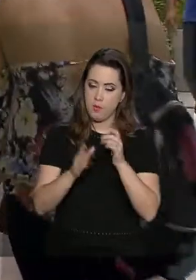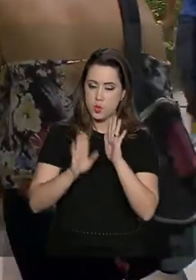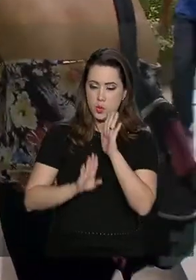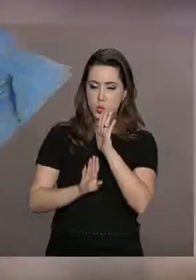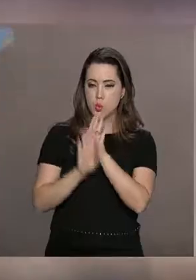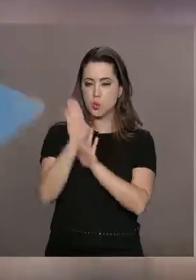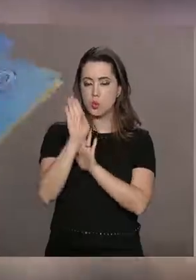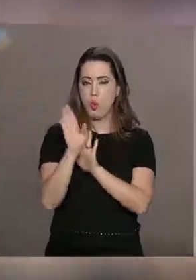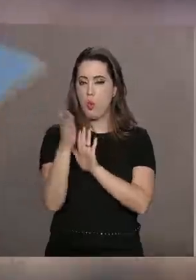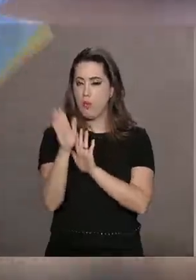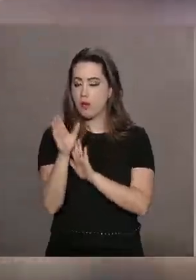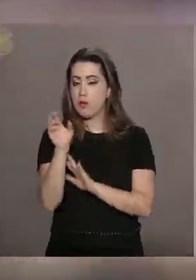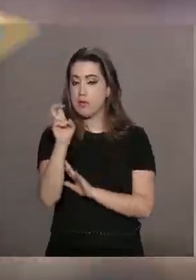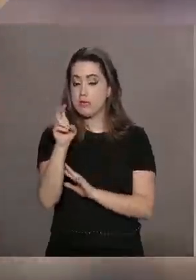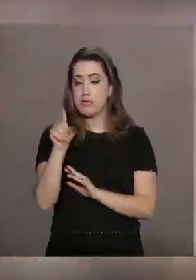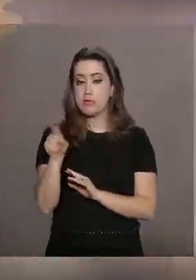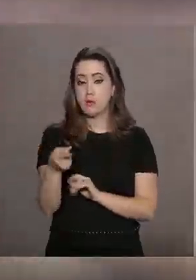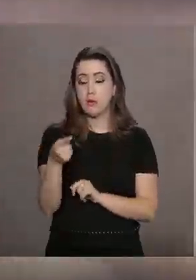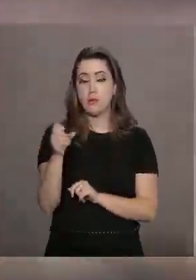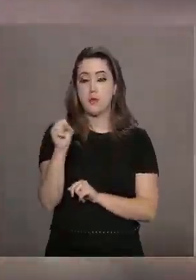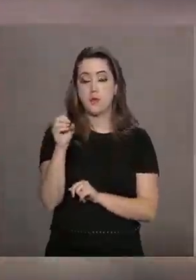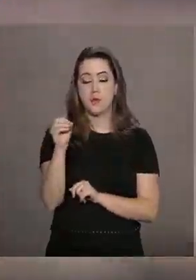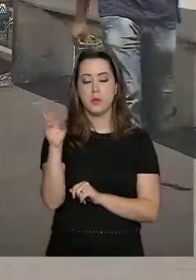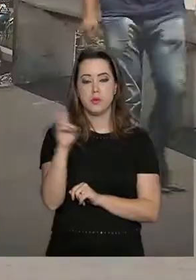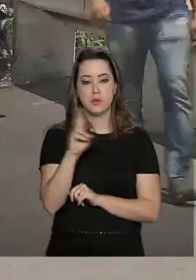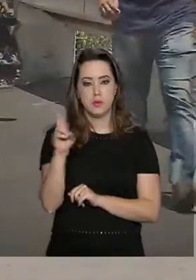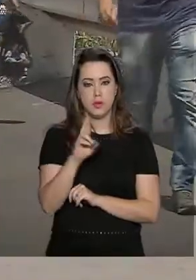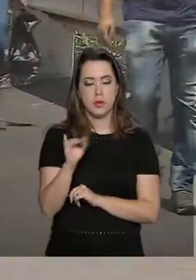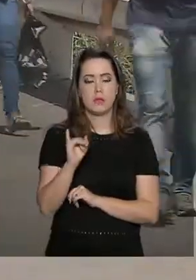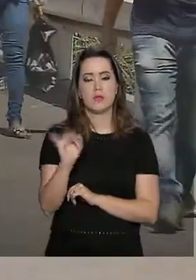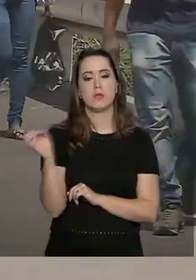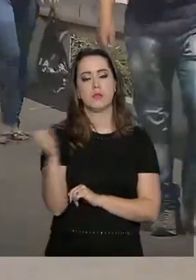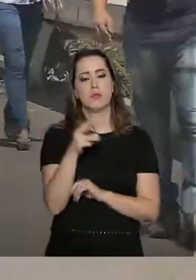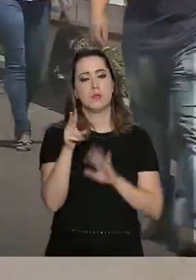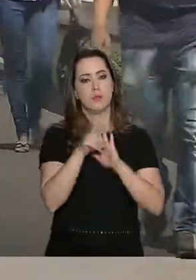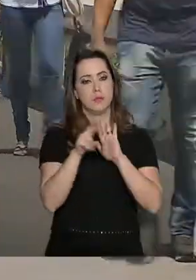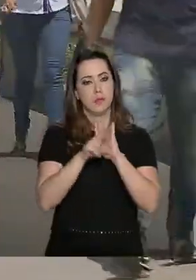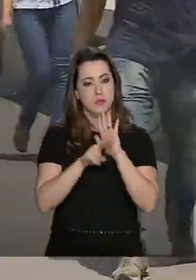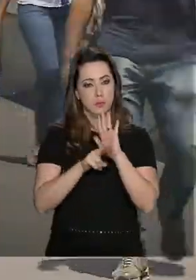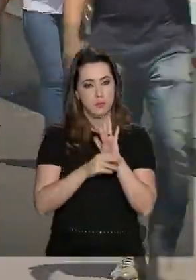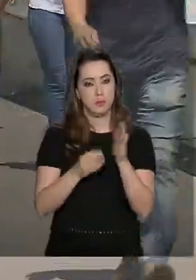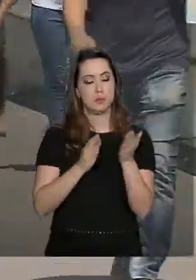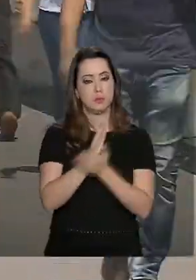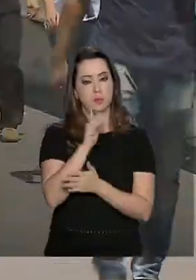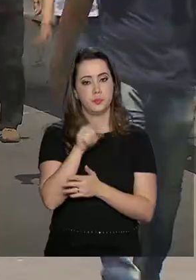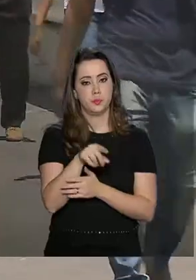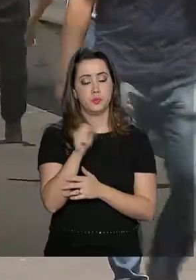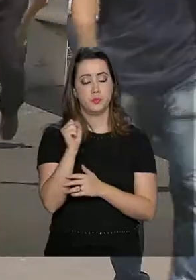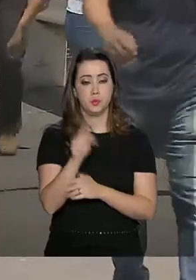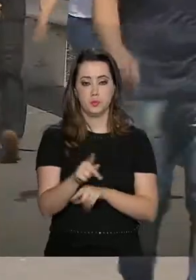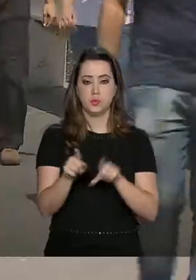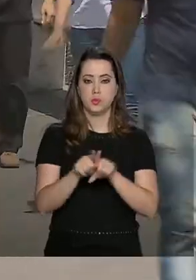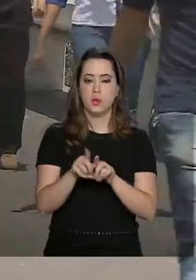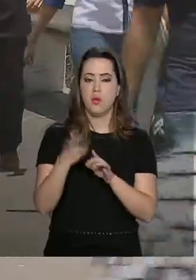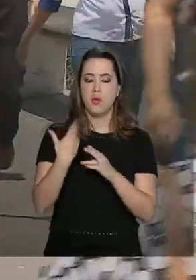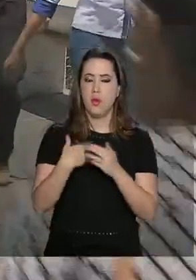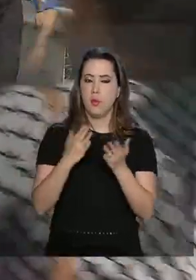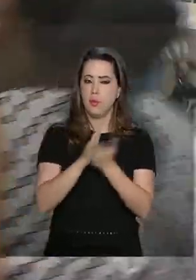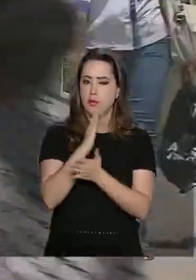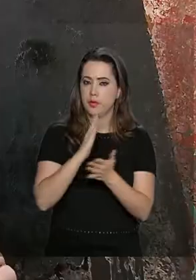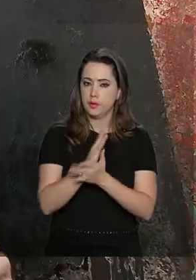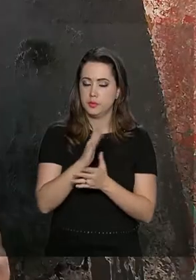subir cerca de 5.800 reais, caso as novas regras para aposentadorias e pensões sejam